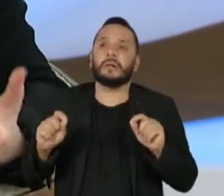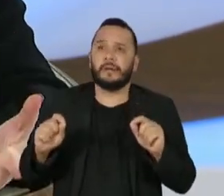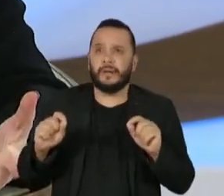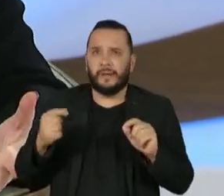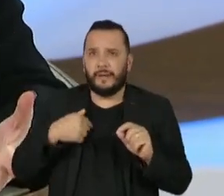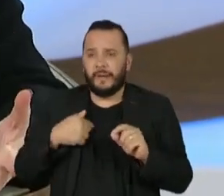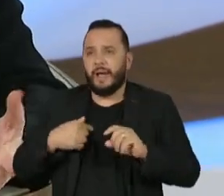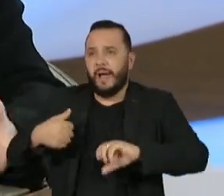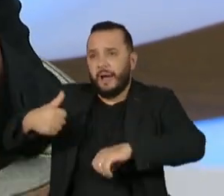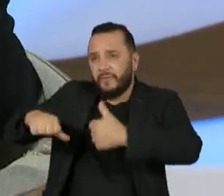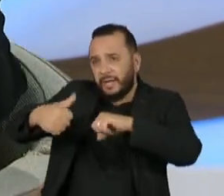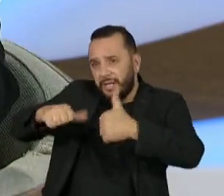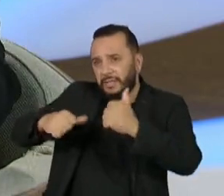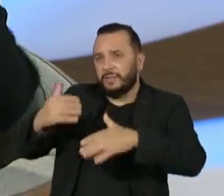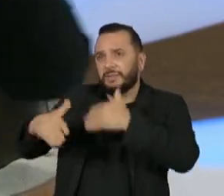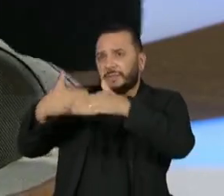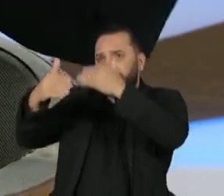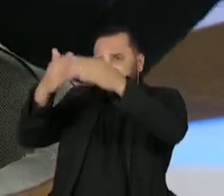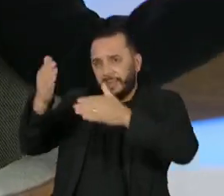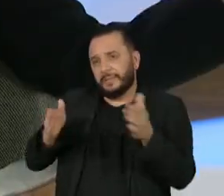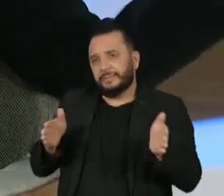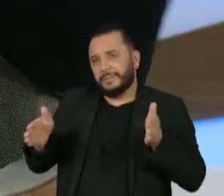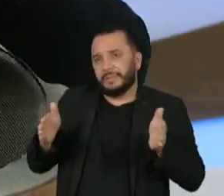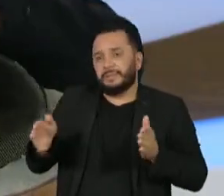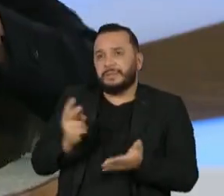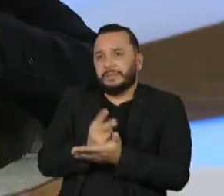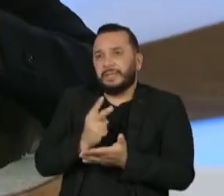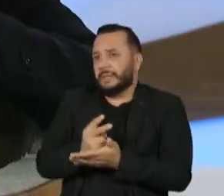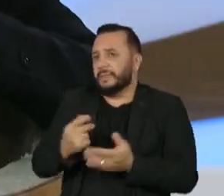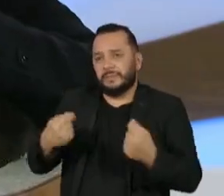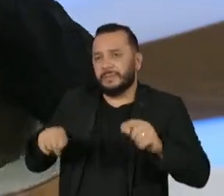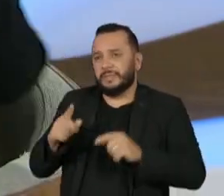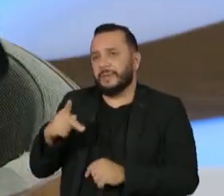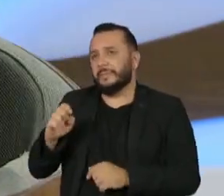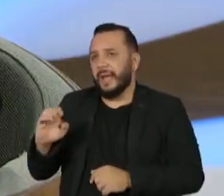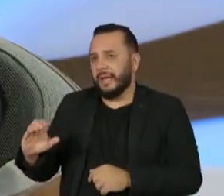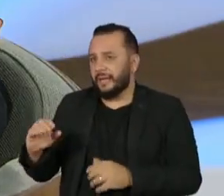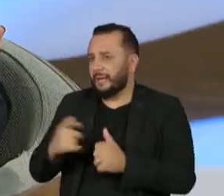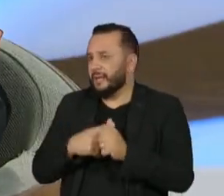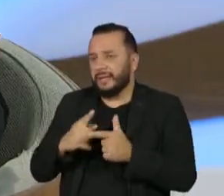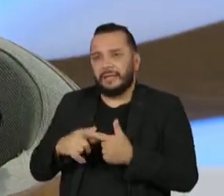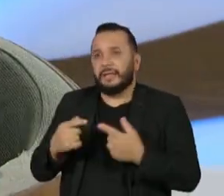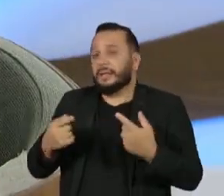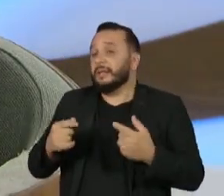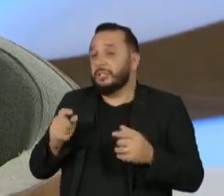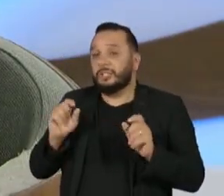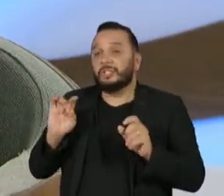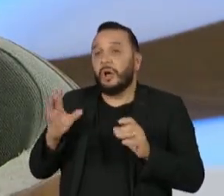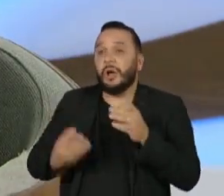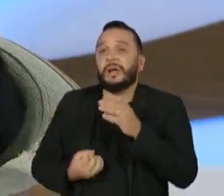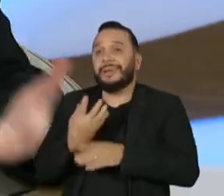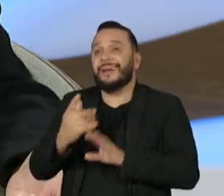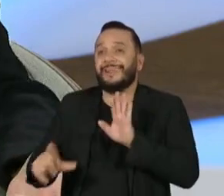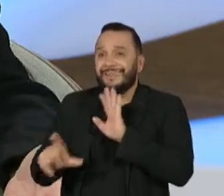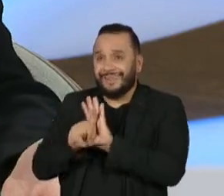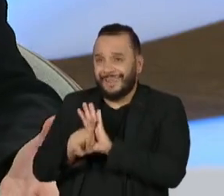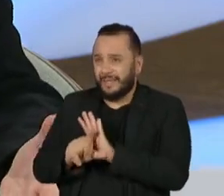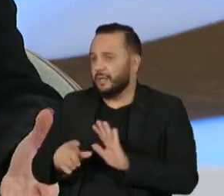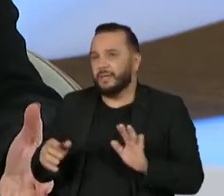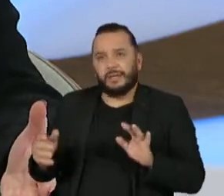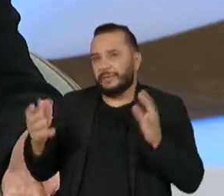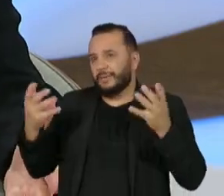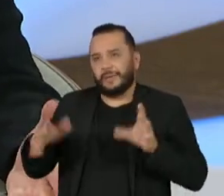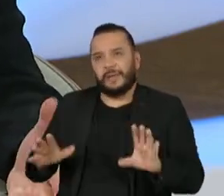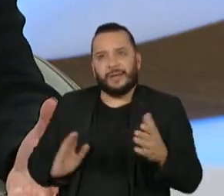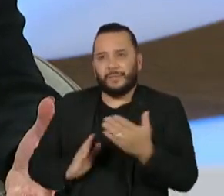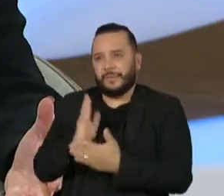avaliação periódica de desempenho. Isso, de novo, não se faz com uma PEC, você não precisa de coro qualificado, você faz com uma lei. Não querem aprovar a reforma